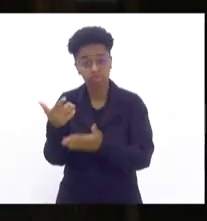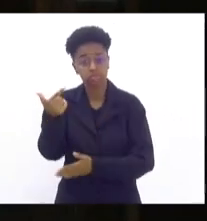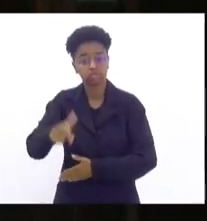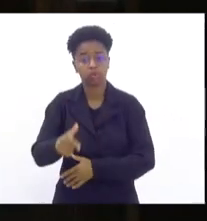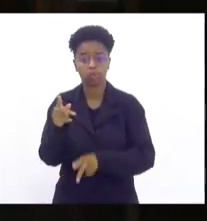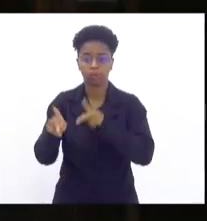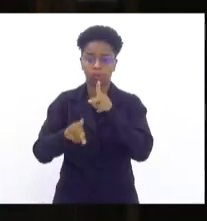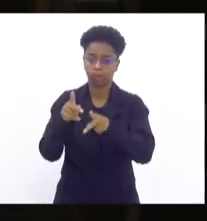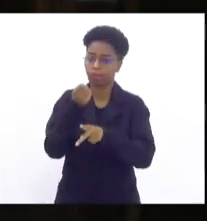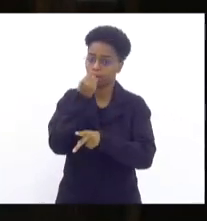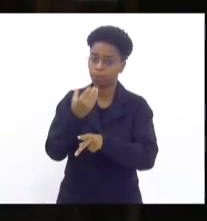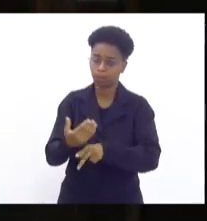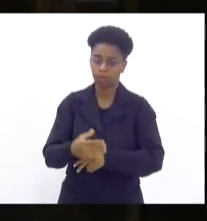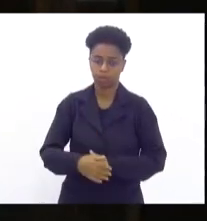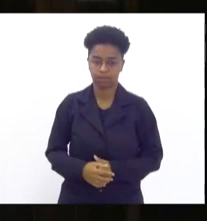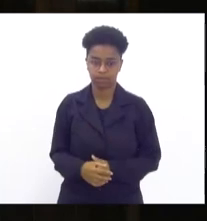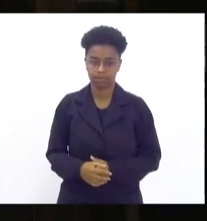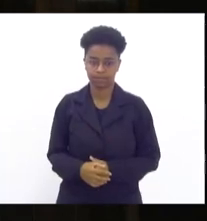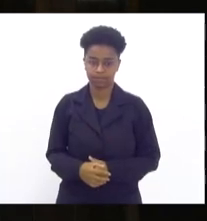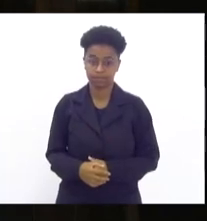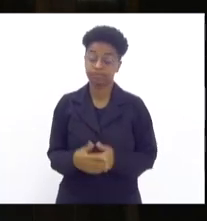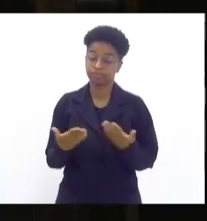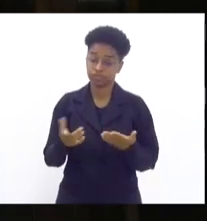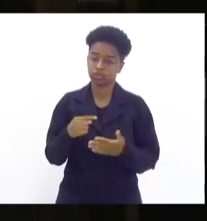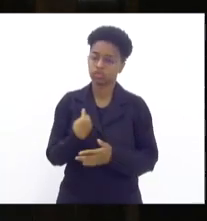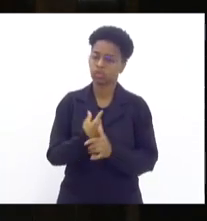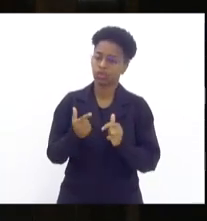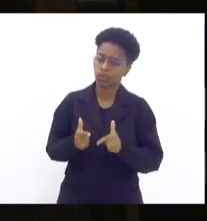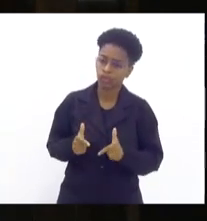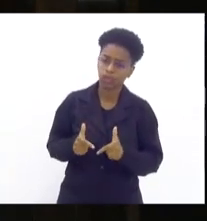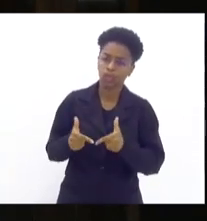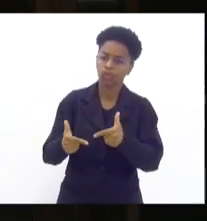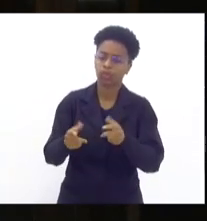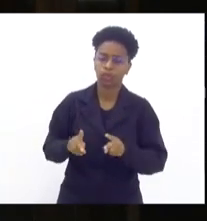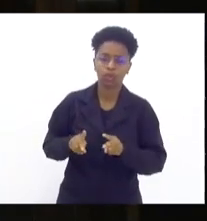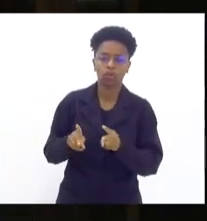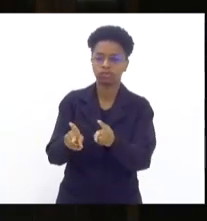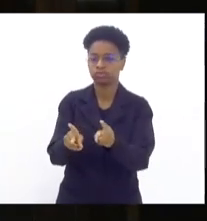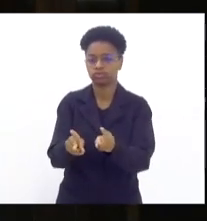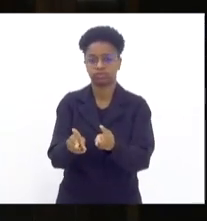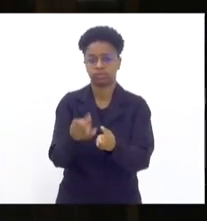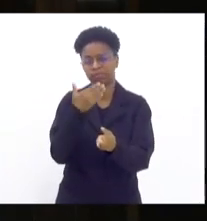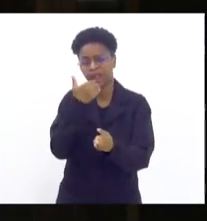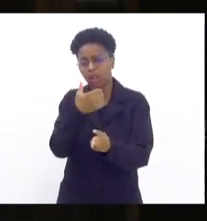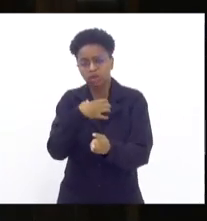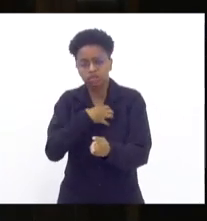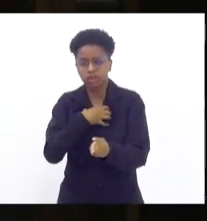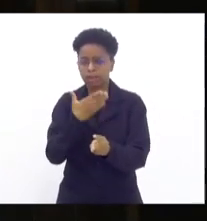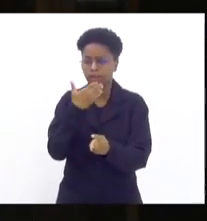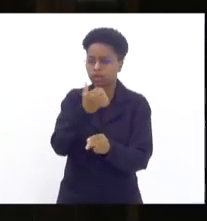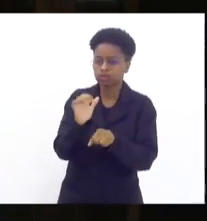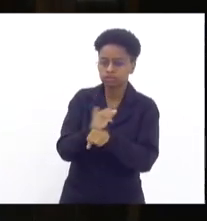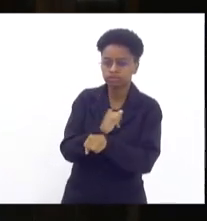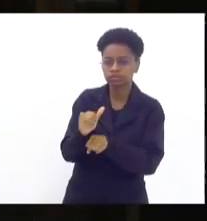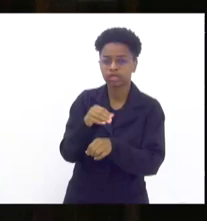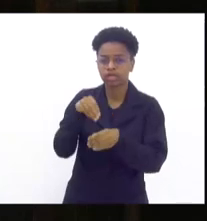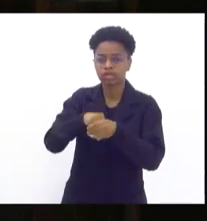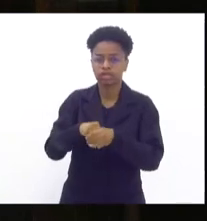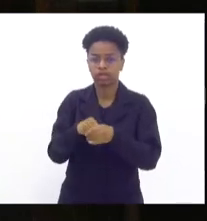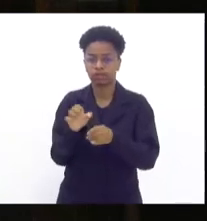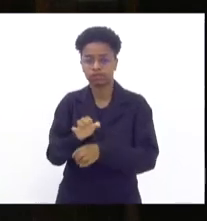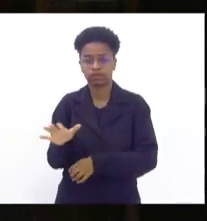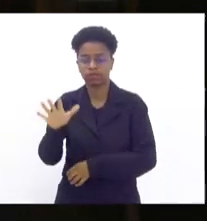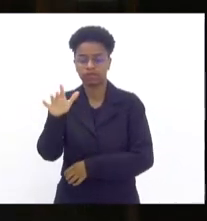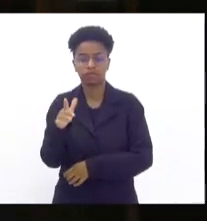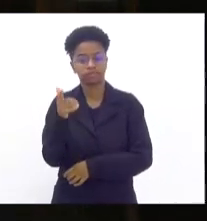população de bem. e nós vamos continuar atuando da melhor forma possível dentro das comunidades, cumprindo o que nós temos que